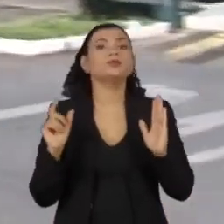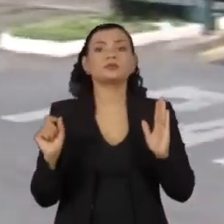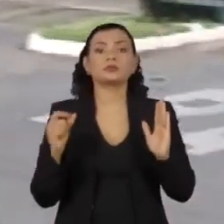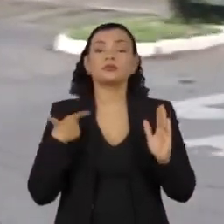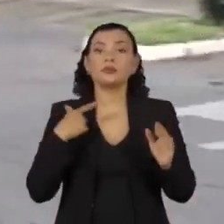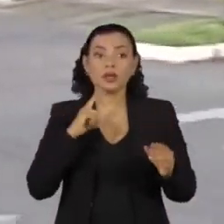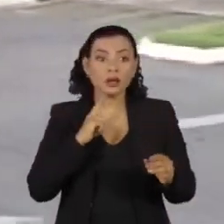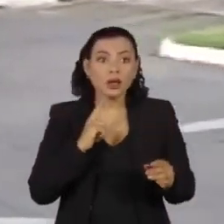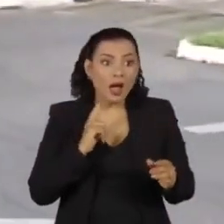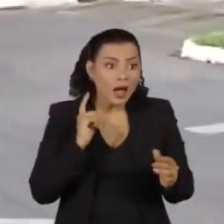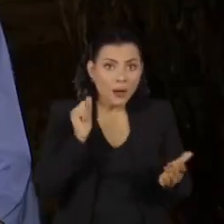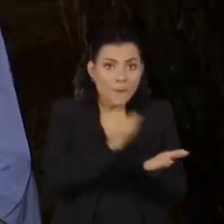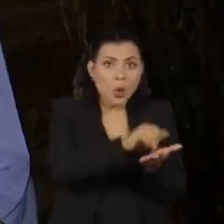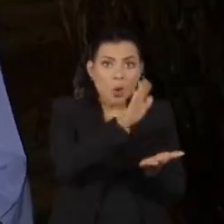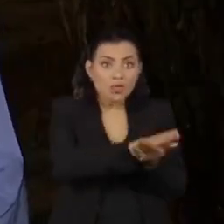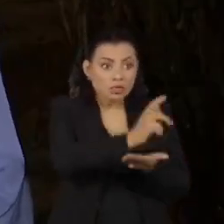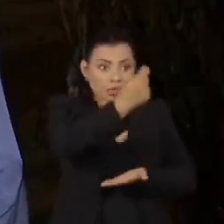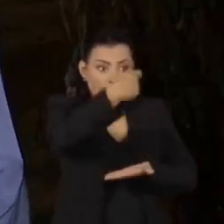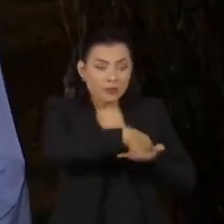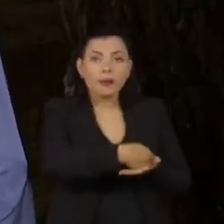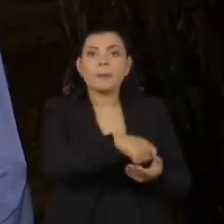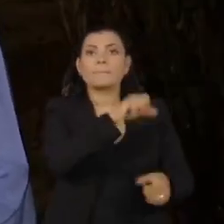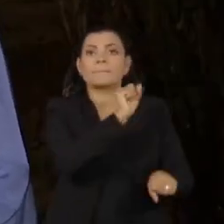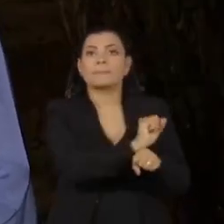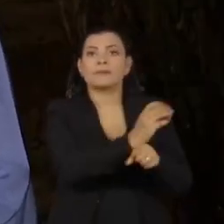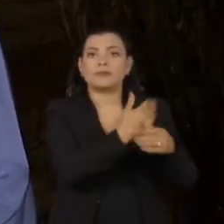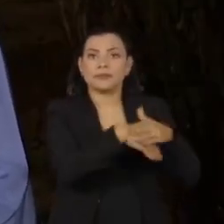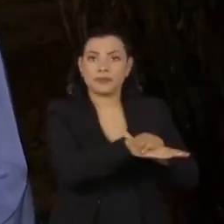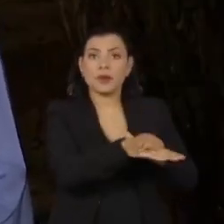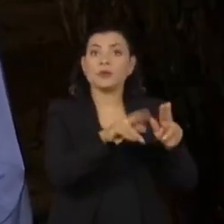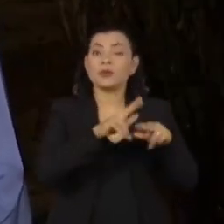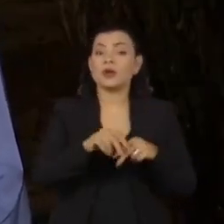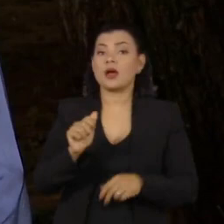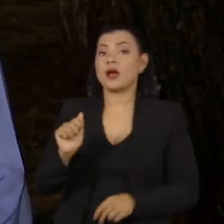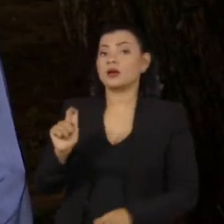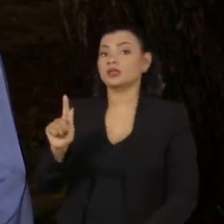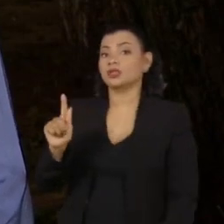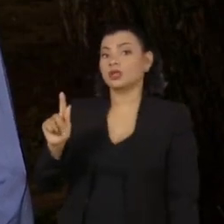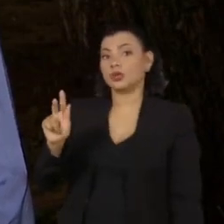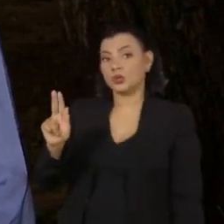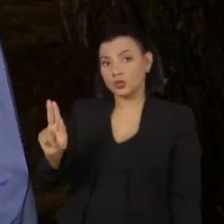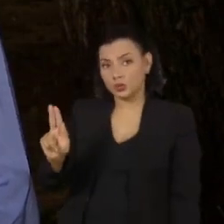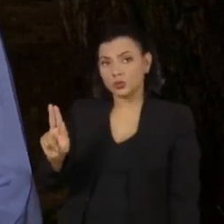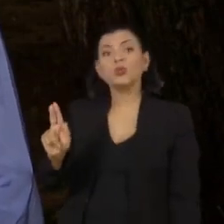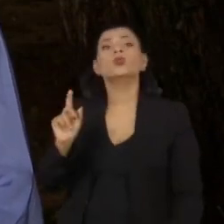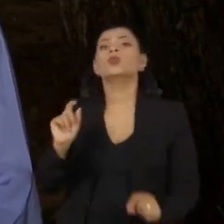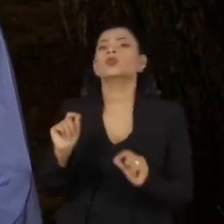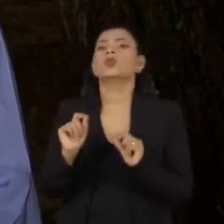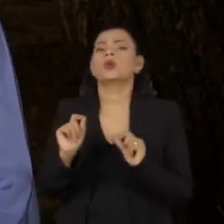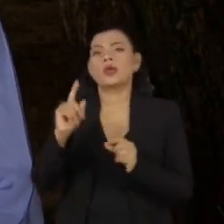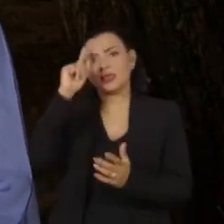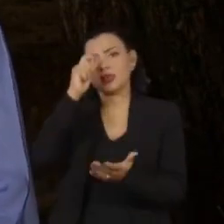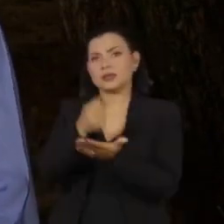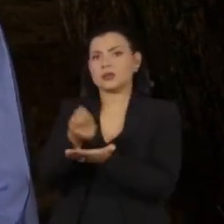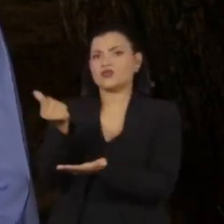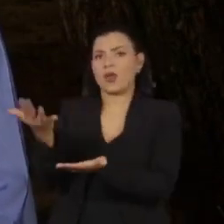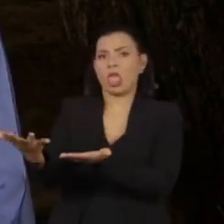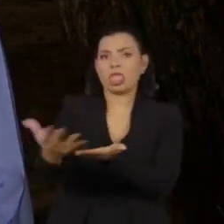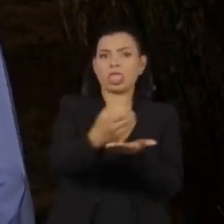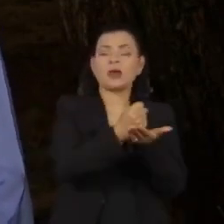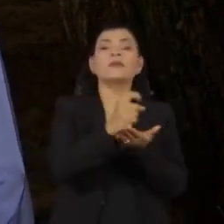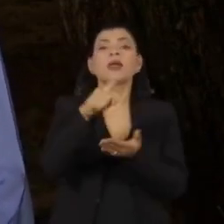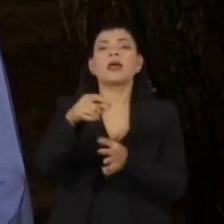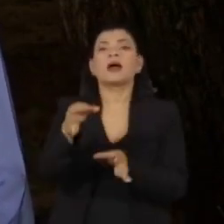realização dos atos. A decisão da Advocacia-Geral da União coloca um ponto final no impasse